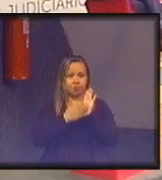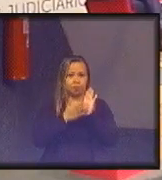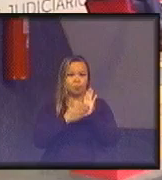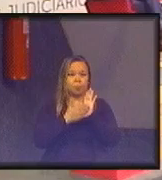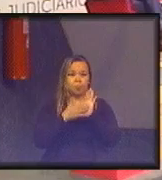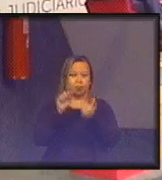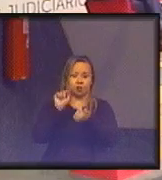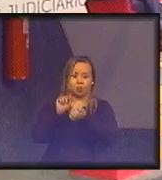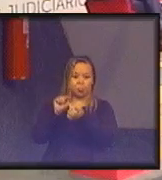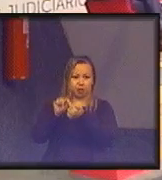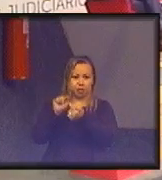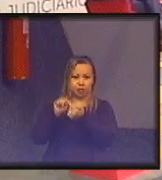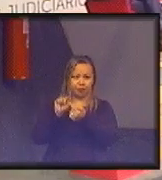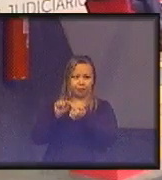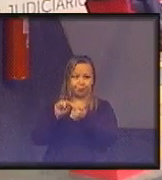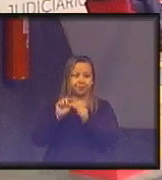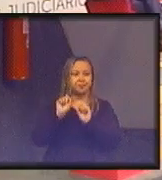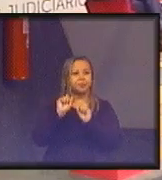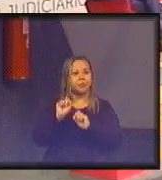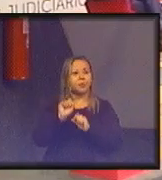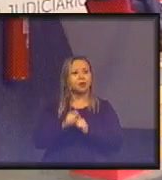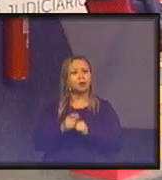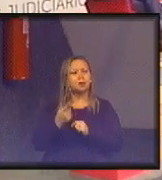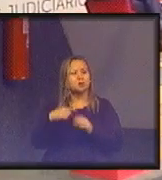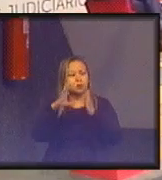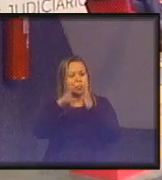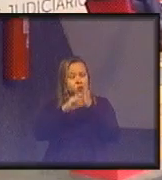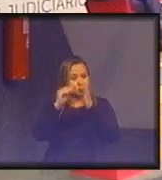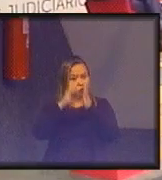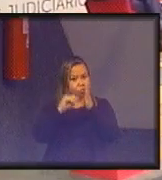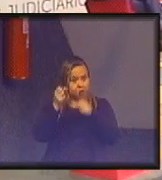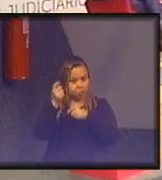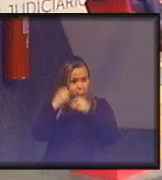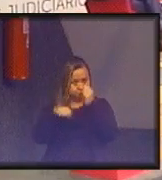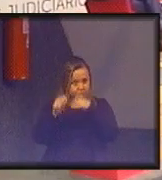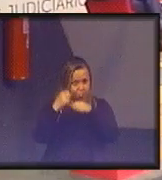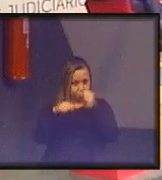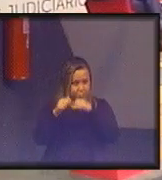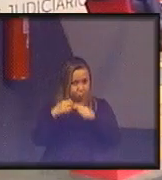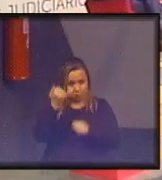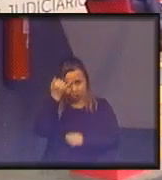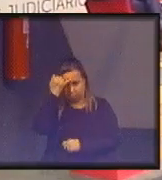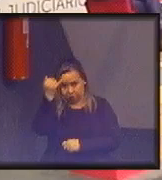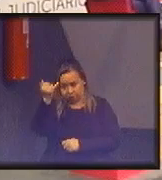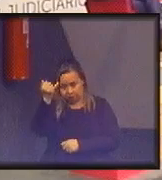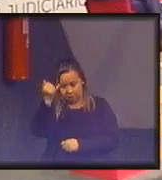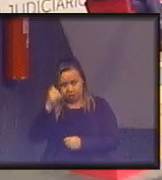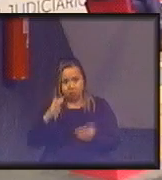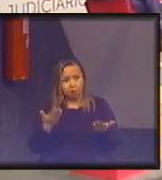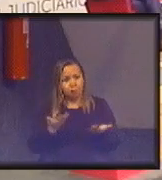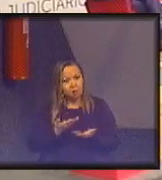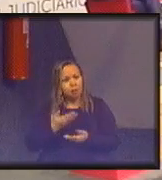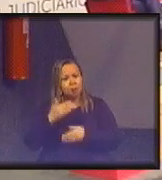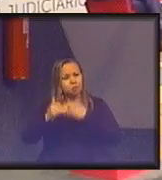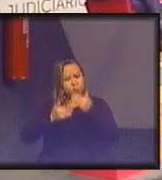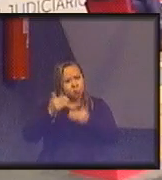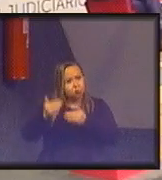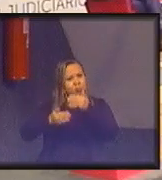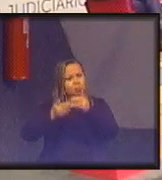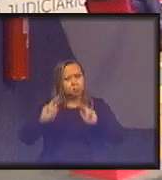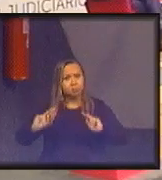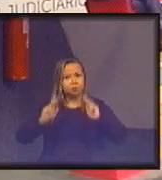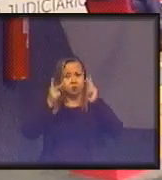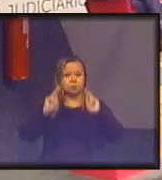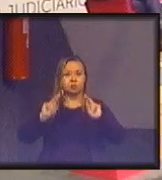e os modelos econômicos as ideias de geração de valor